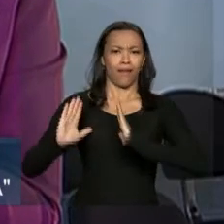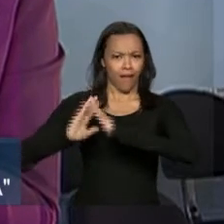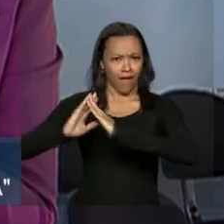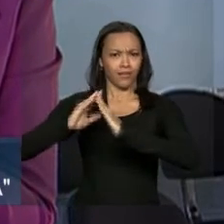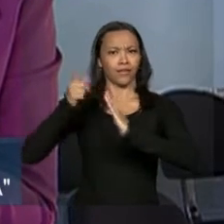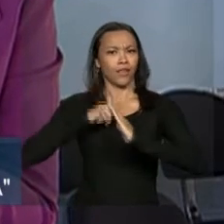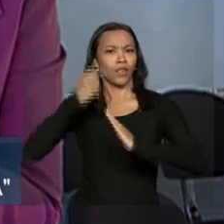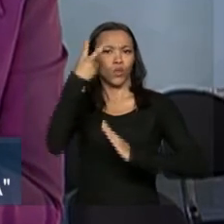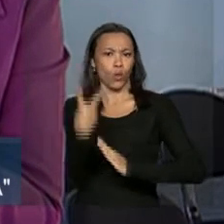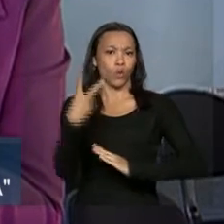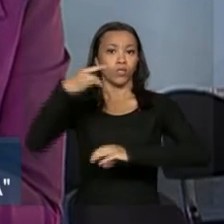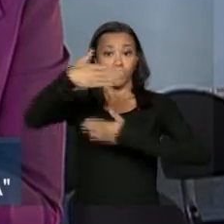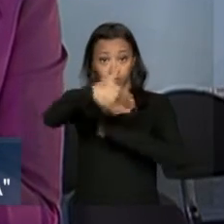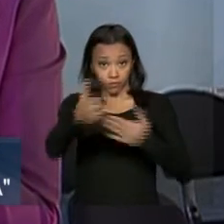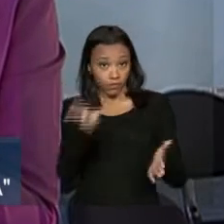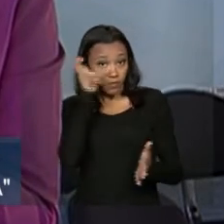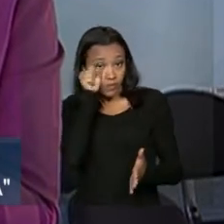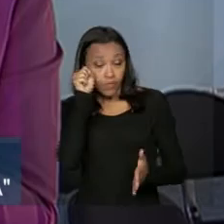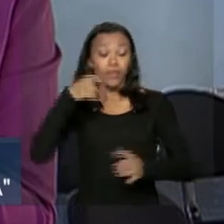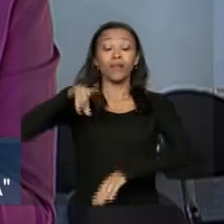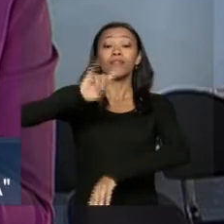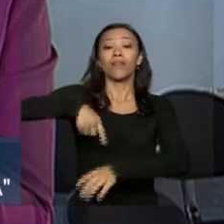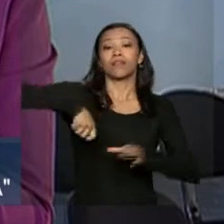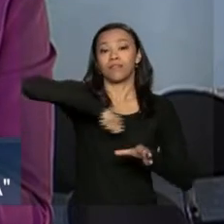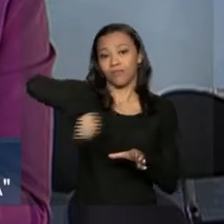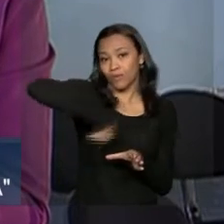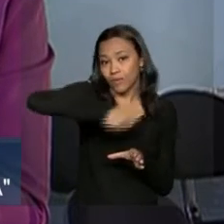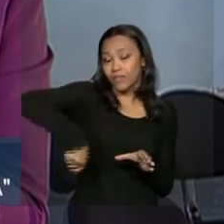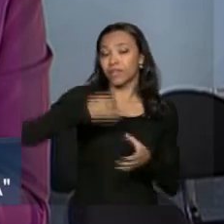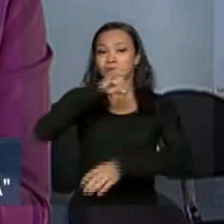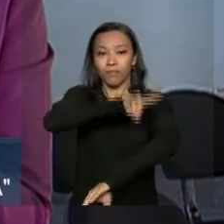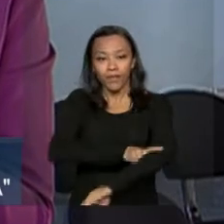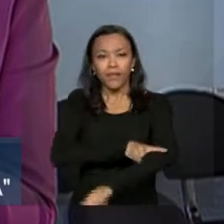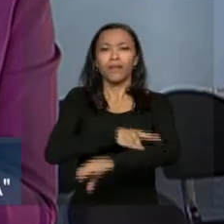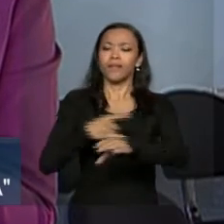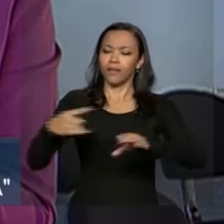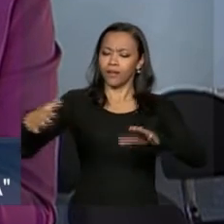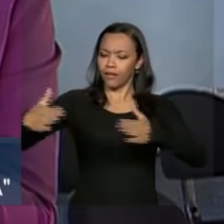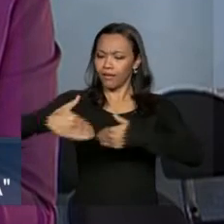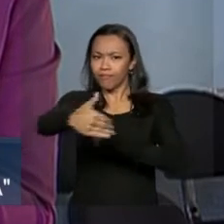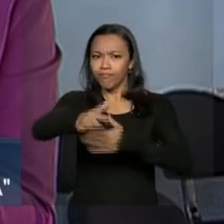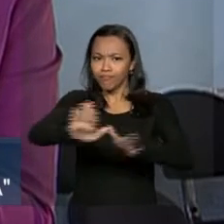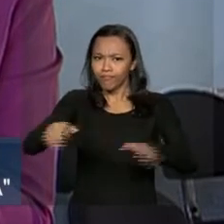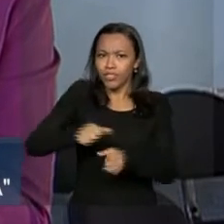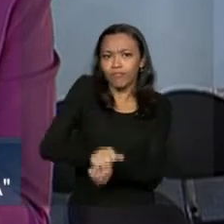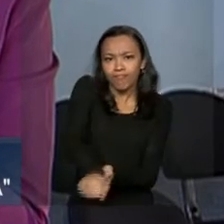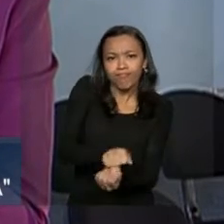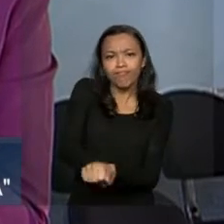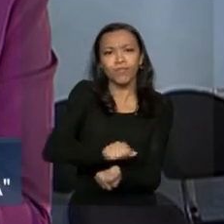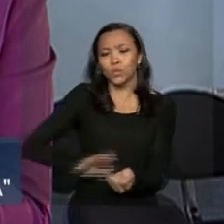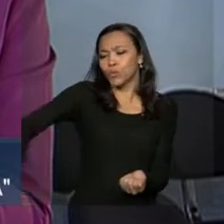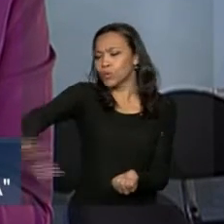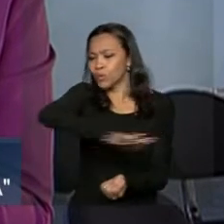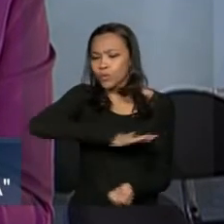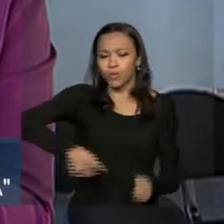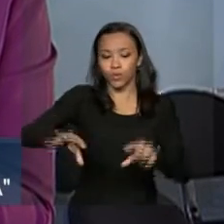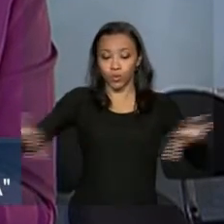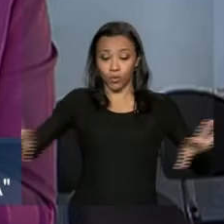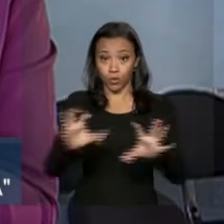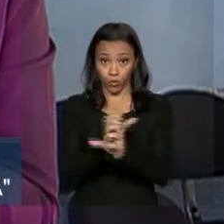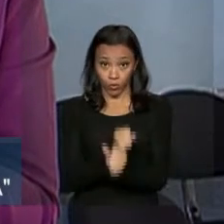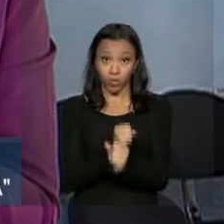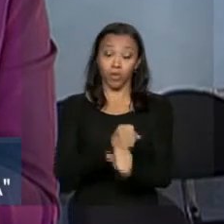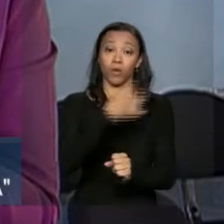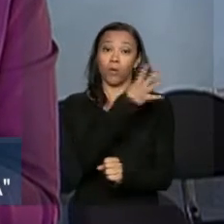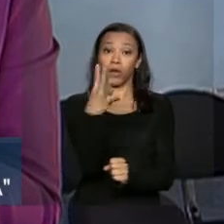conta com dois quartos, sala, cozinha, banheiro e área de serviço no espaço total de aproximadamente 44